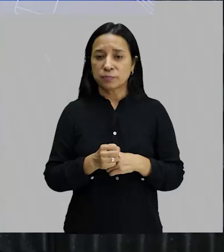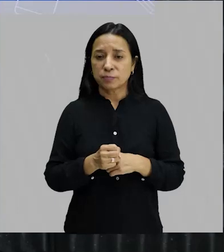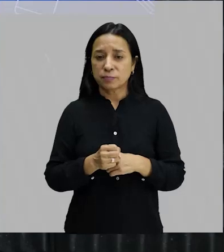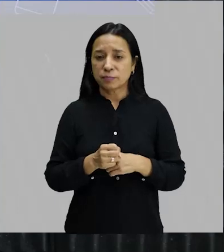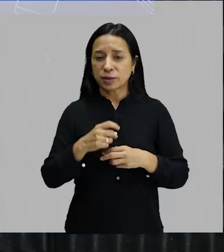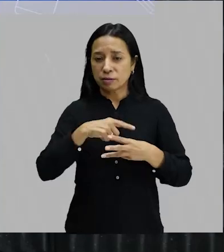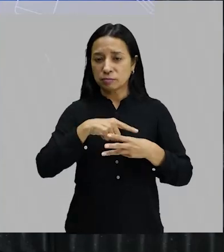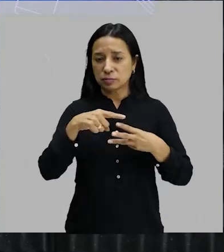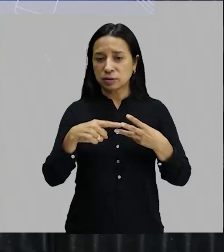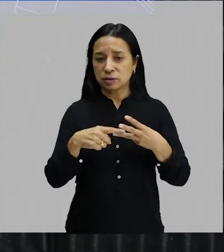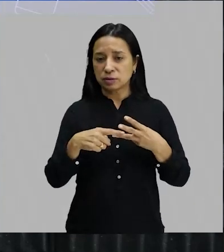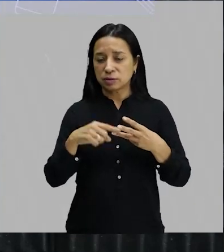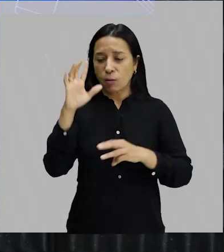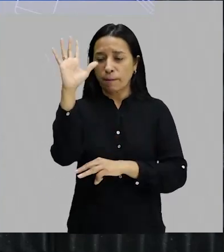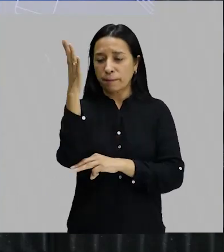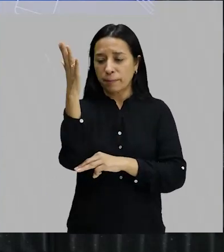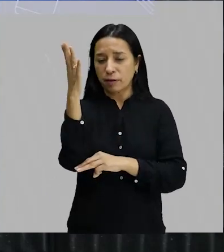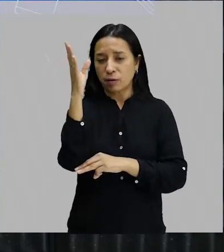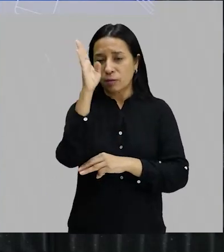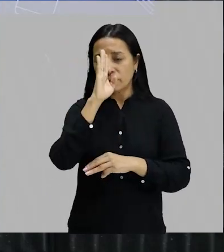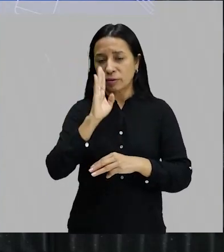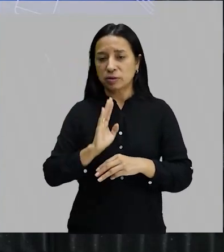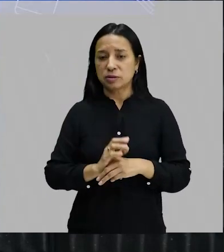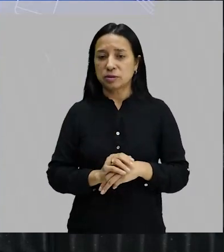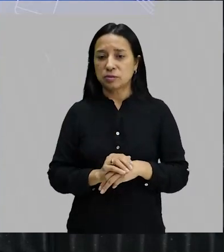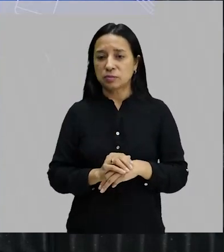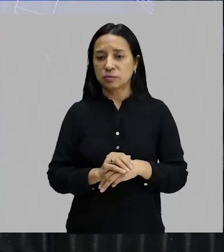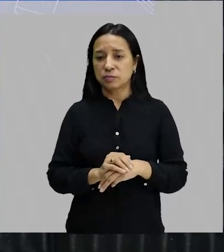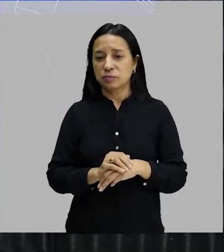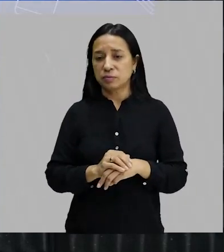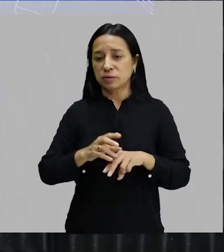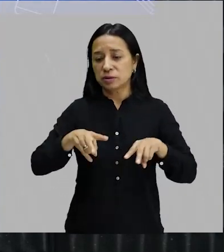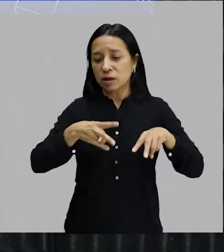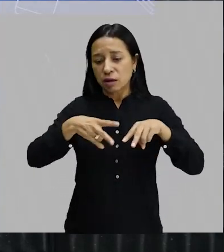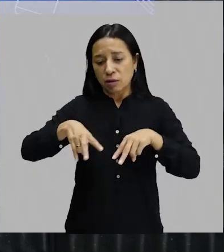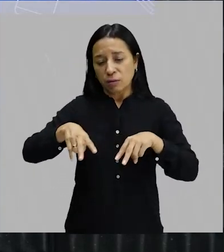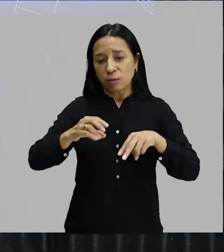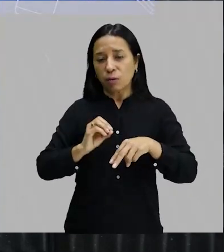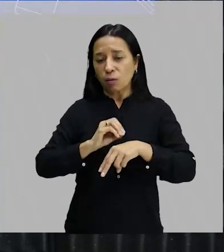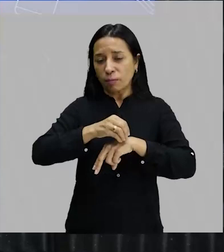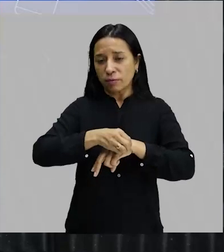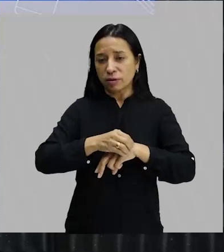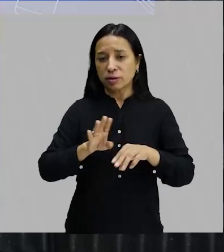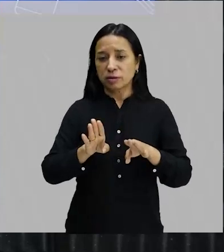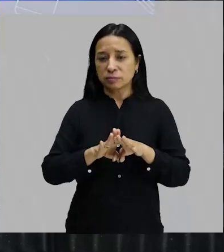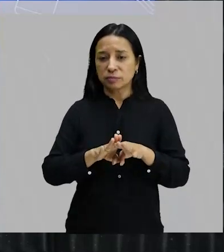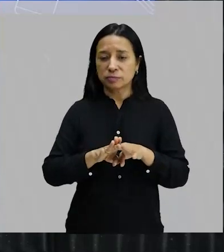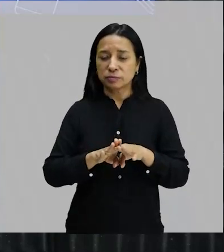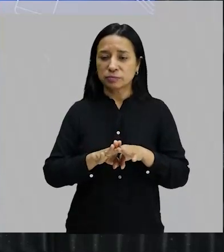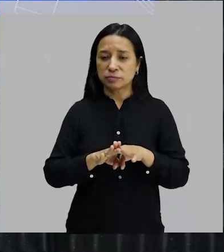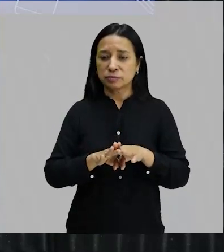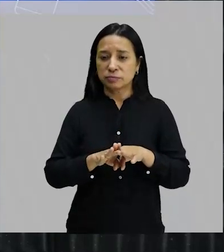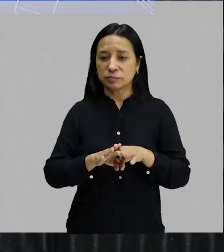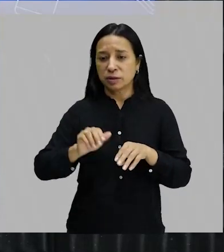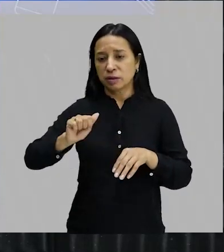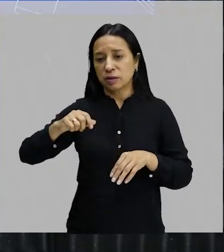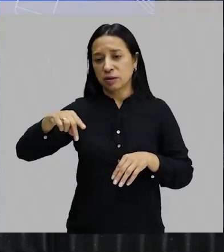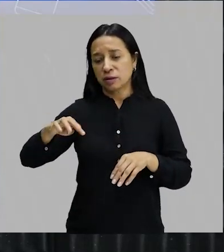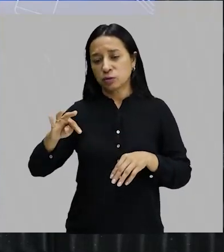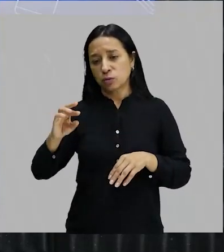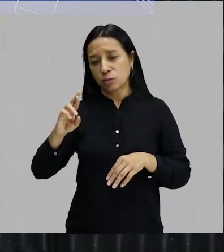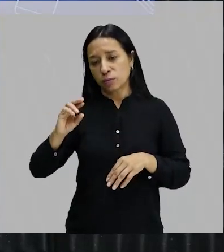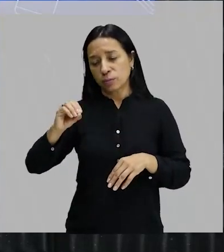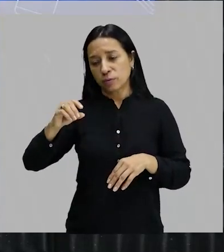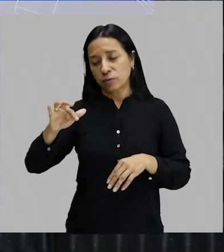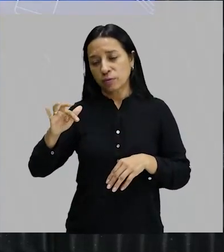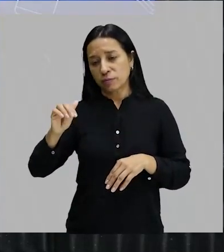fases. A fase para o Brasil, a fase operária e a fase antropofágica. A que vocês mais conhecem é a fase antropofágica. Fase